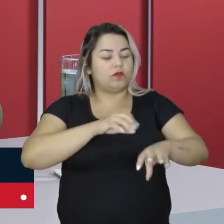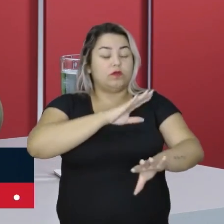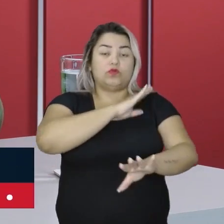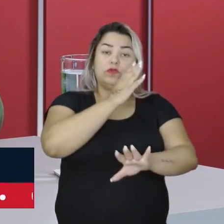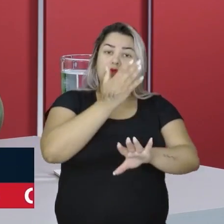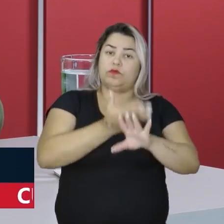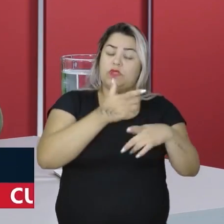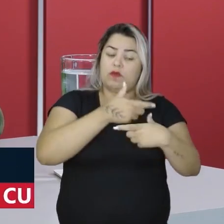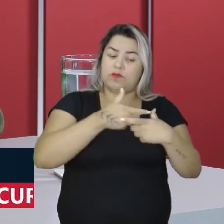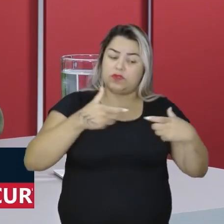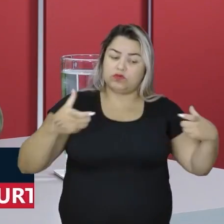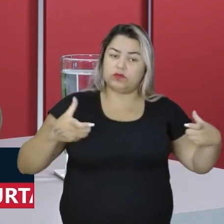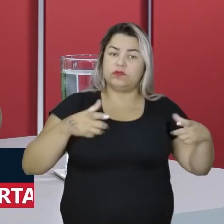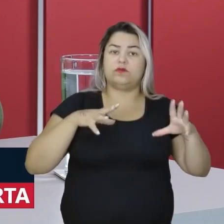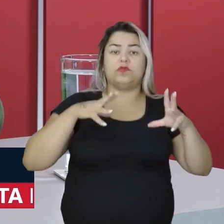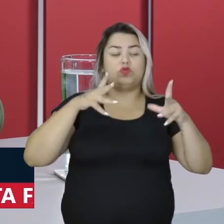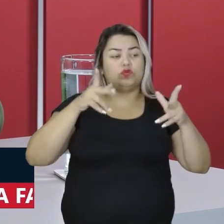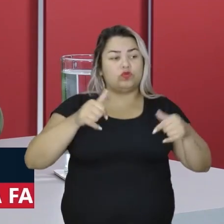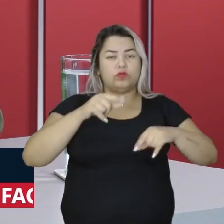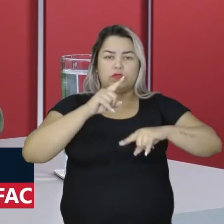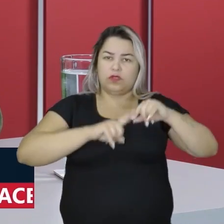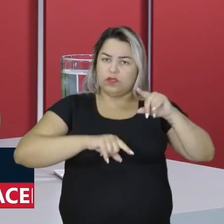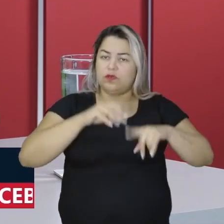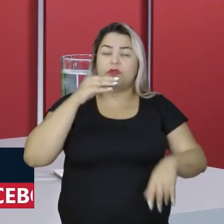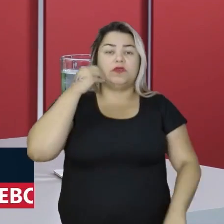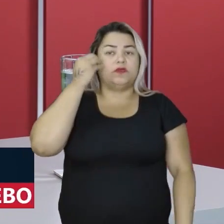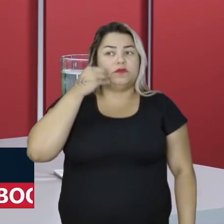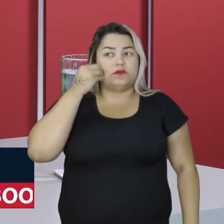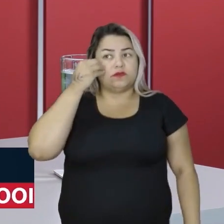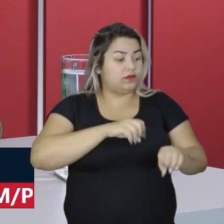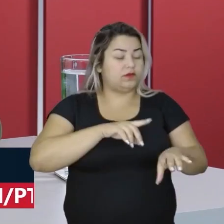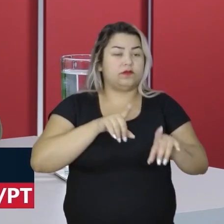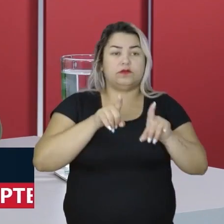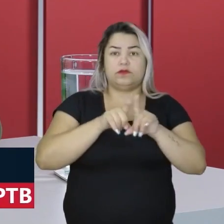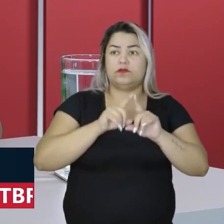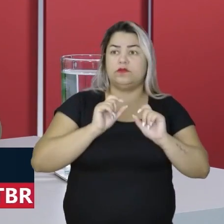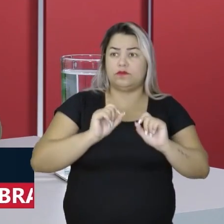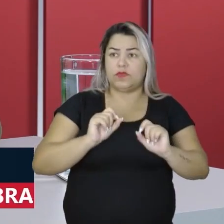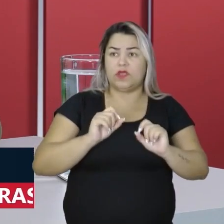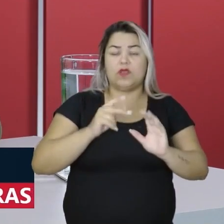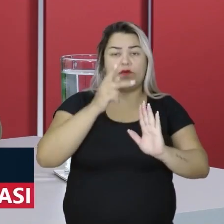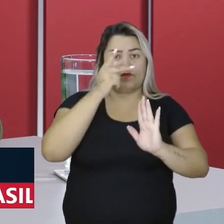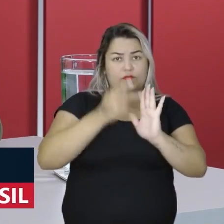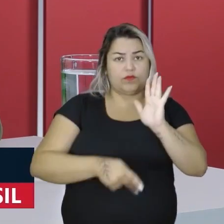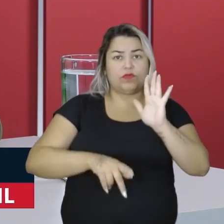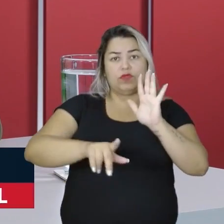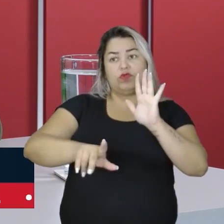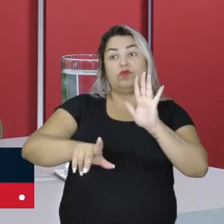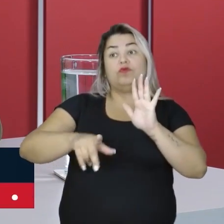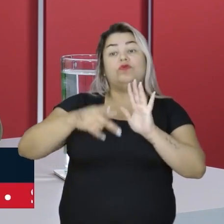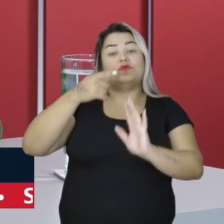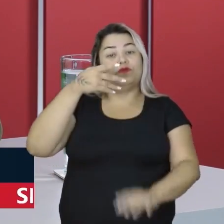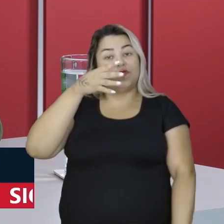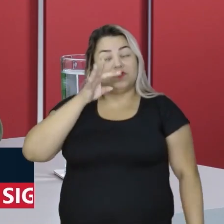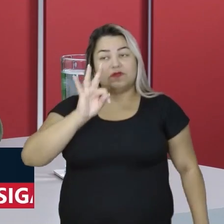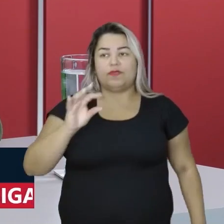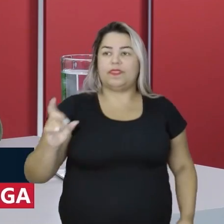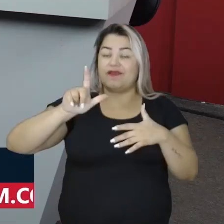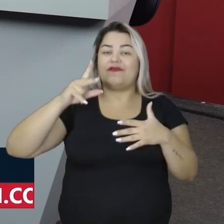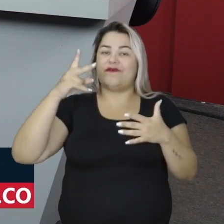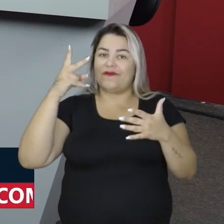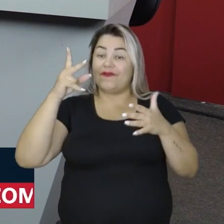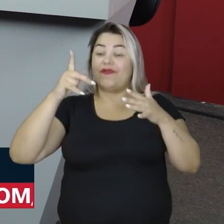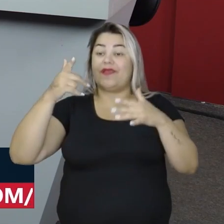com ampliação dos conteúdos, das experiências pedagógicas. É um projeto do PT que a gente retoma com muita